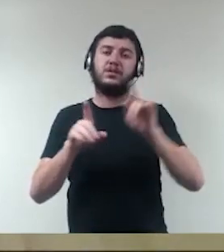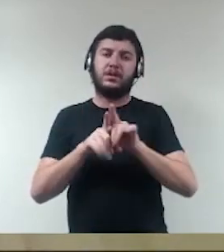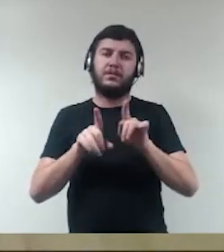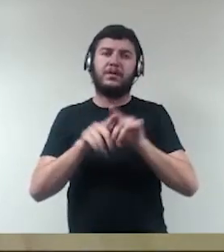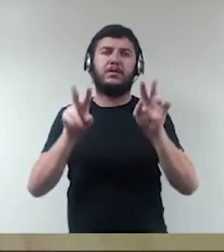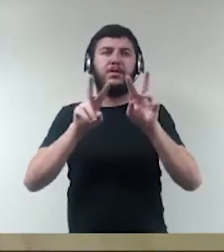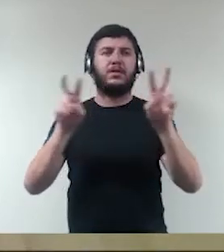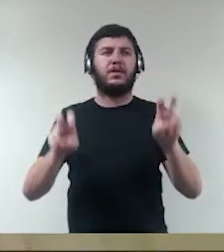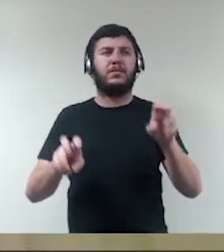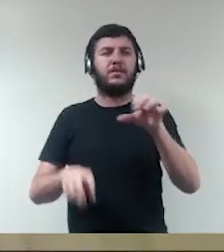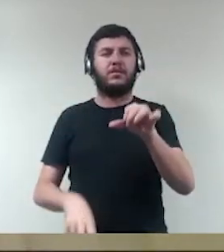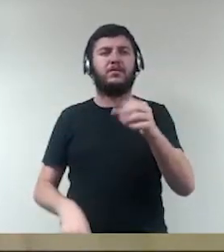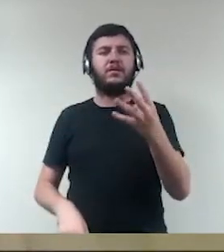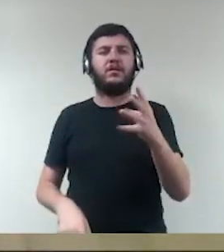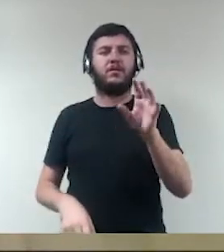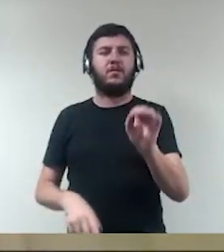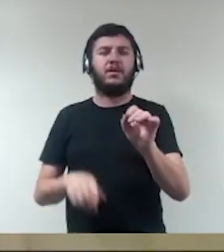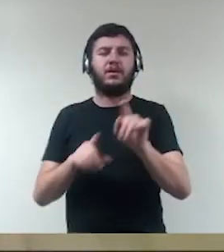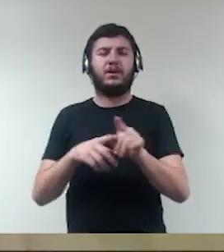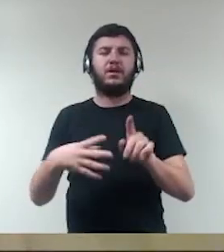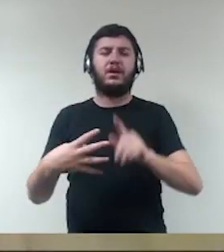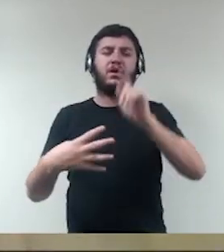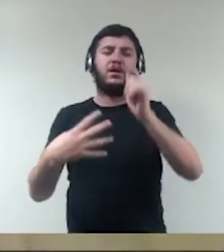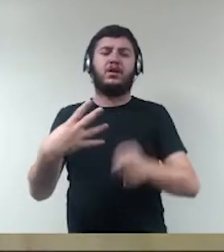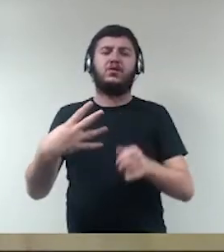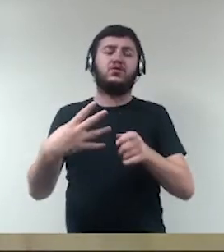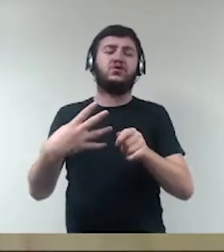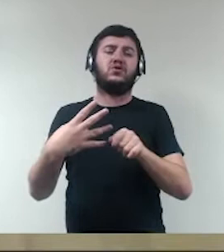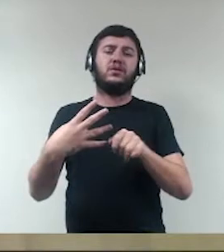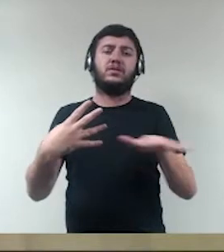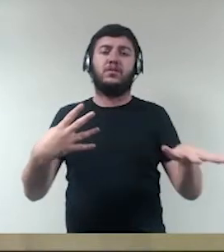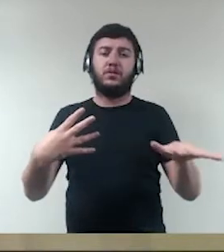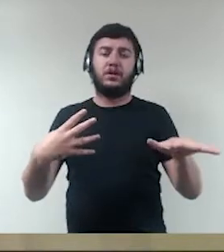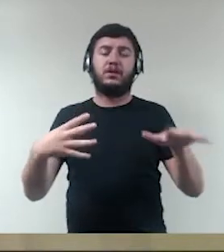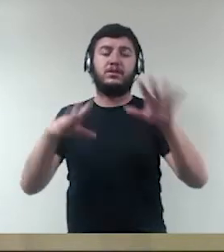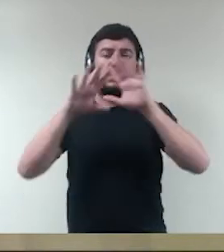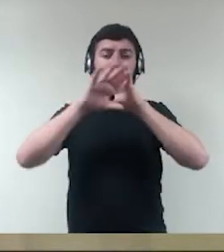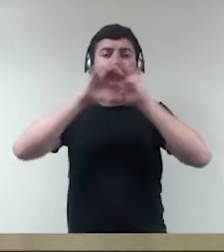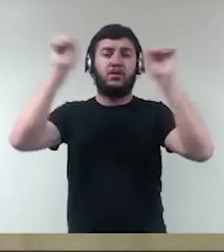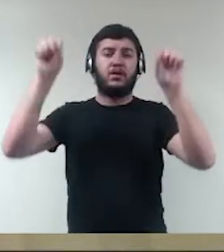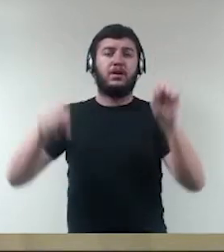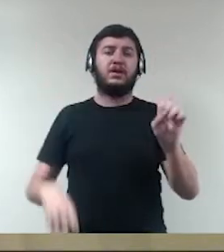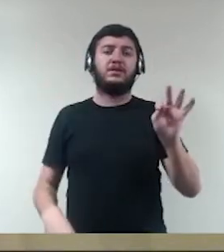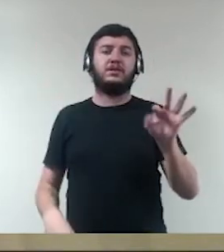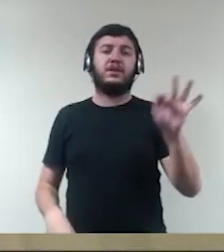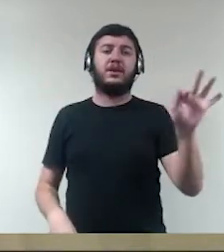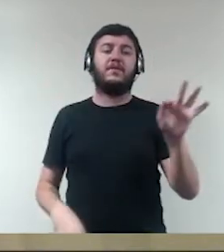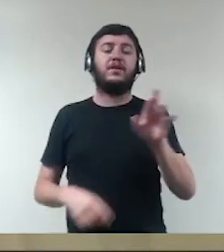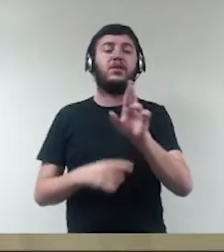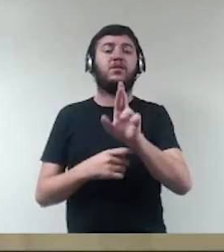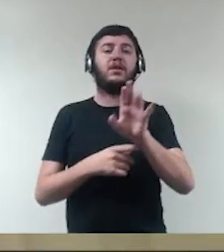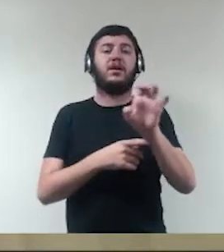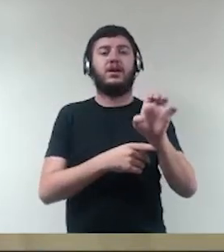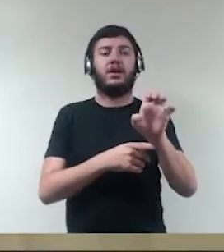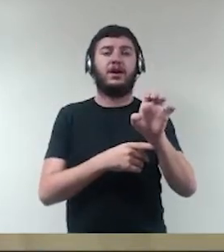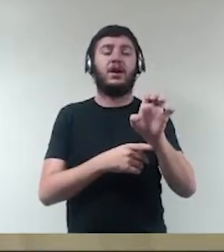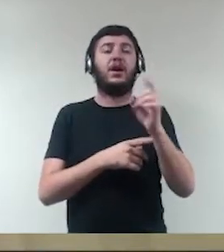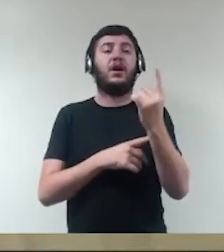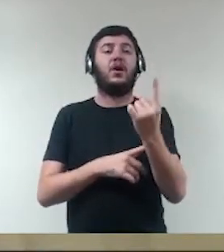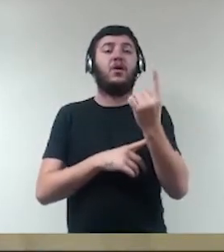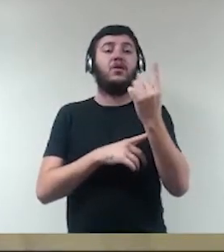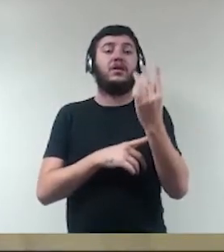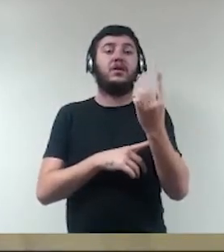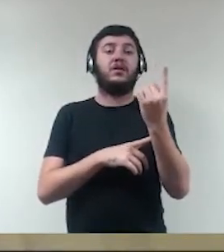940, já era jurisprudência do STF, no RE 1027633, Tribunal Pleno,